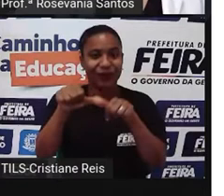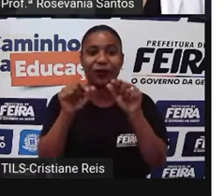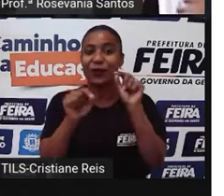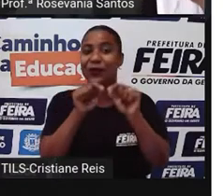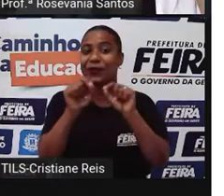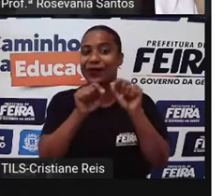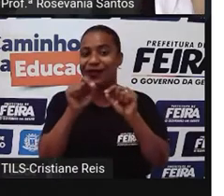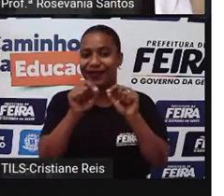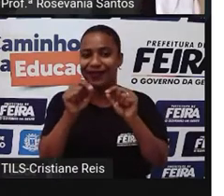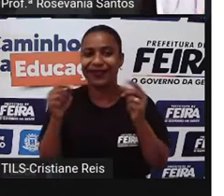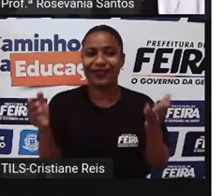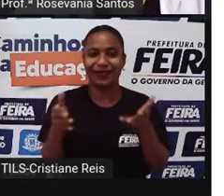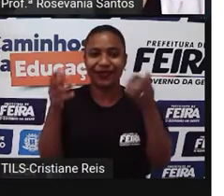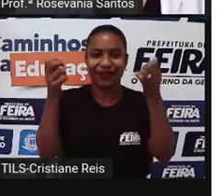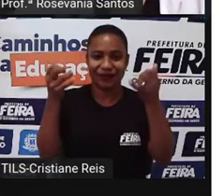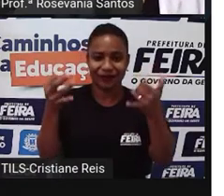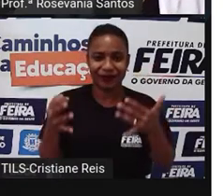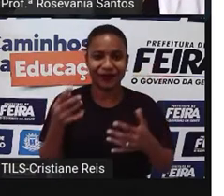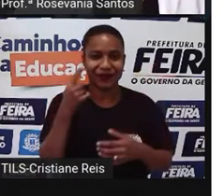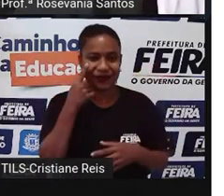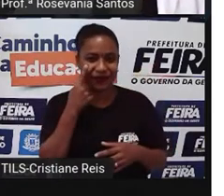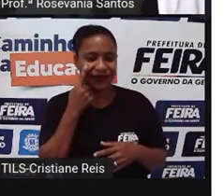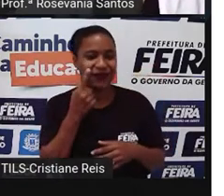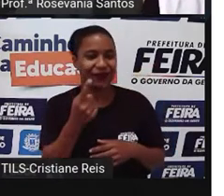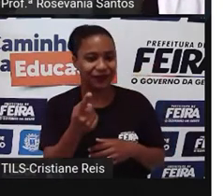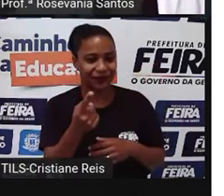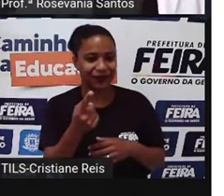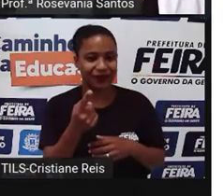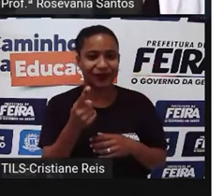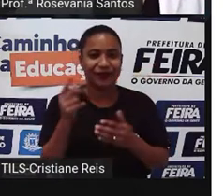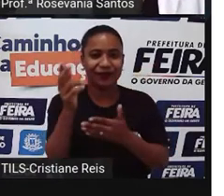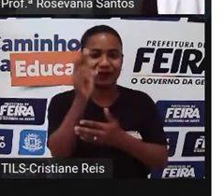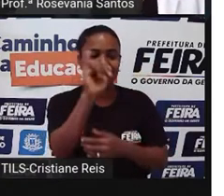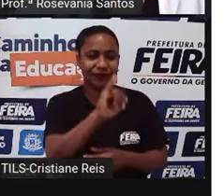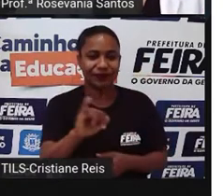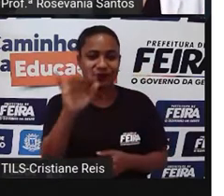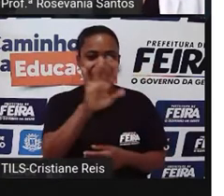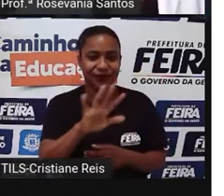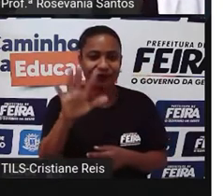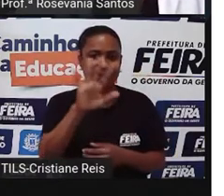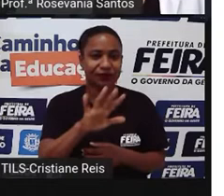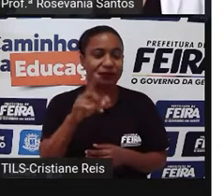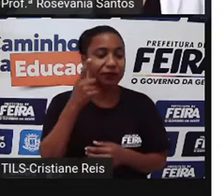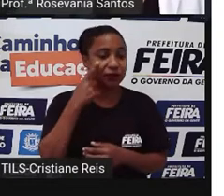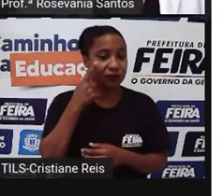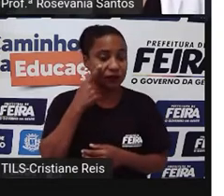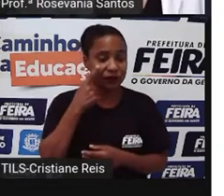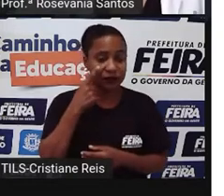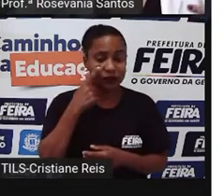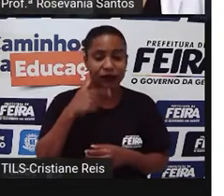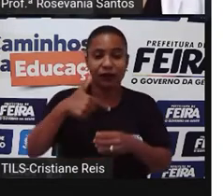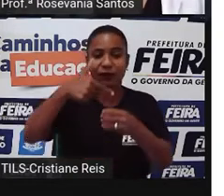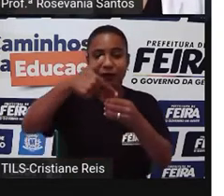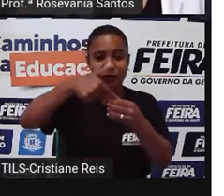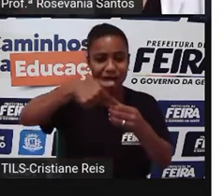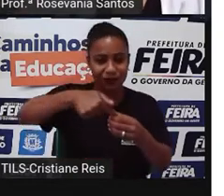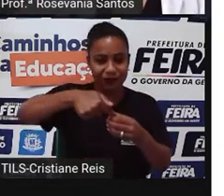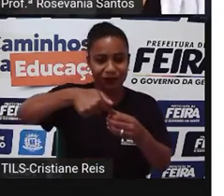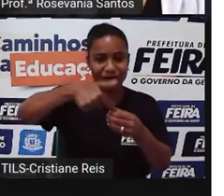logo de cara, a gente já vê a questão, né? Da extração de petróleo, né? A questão, né? Da